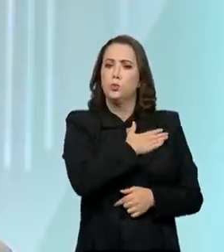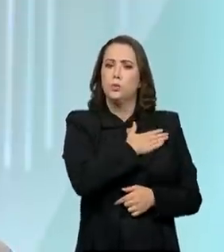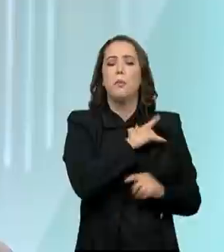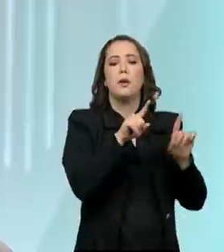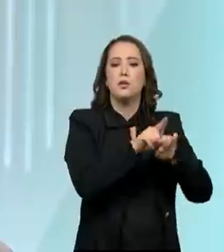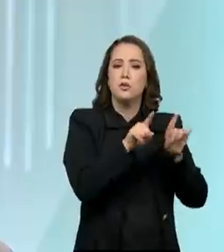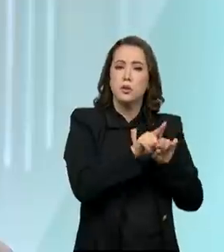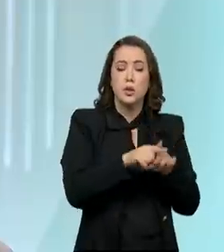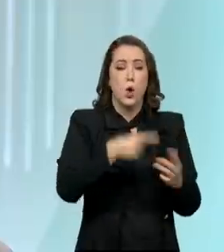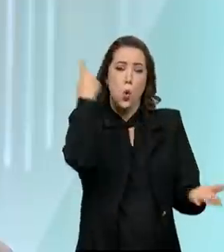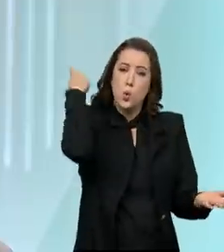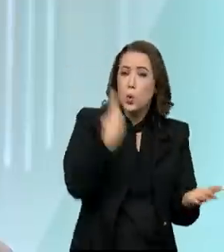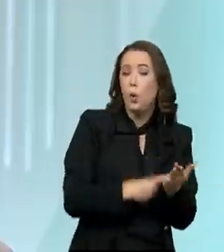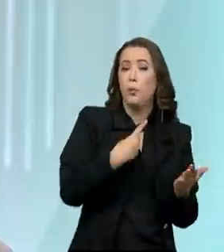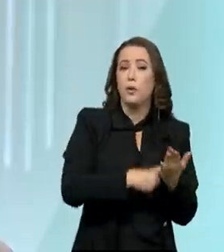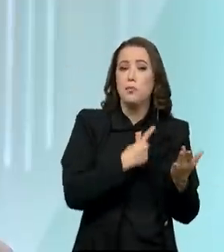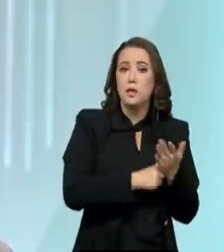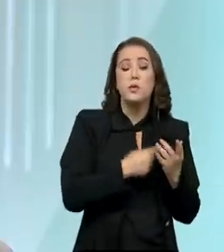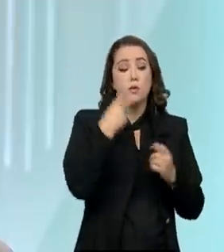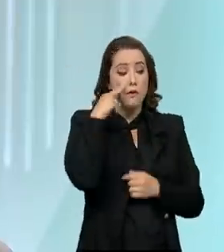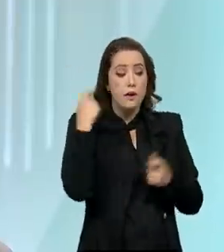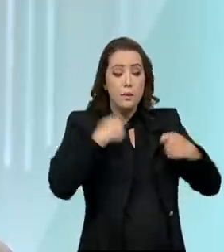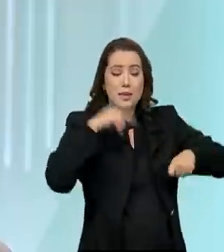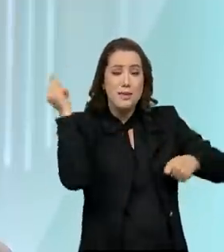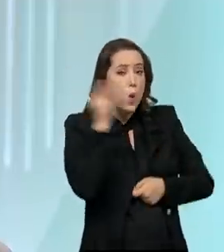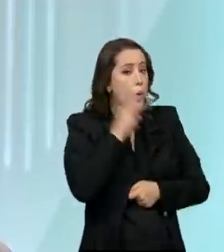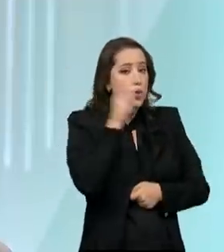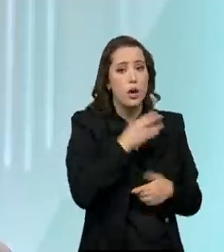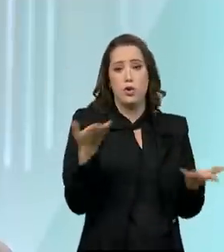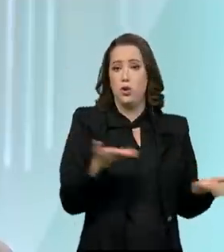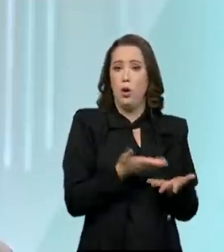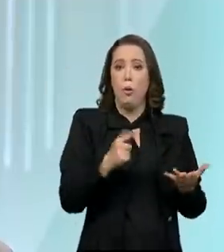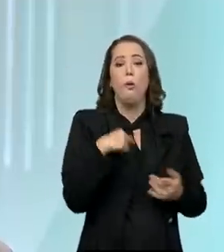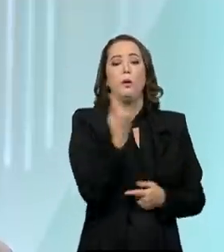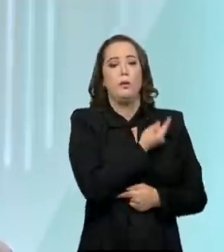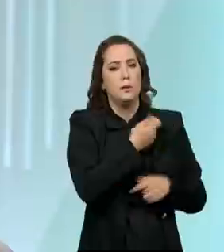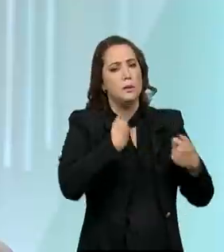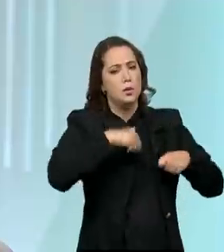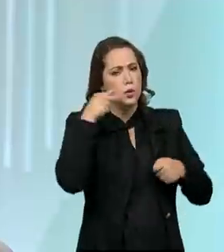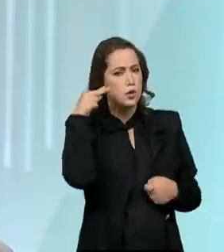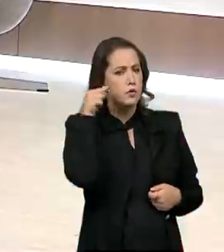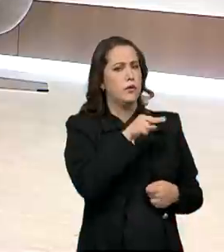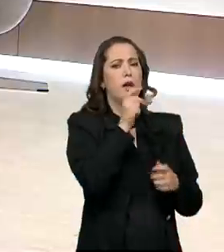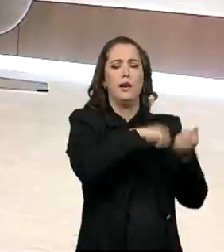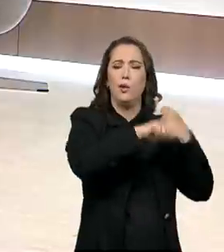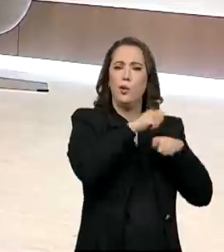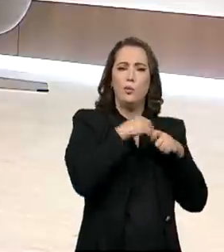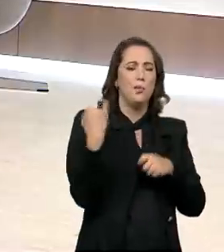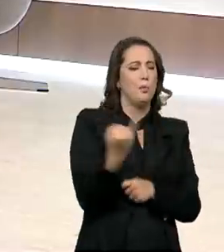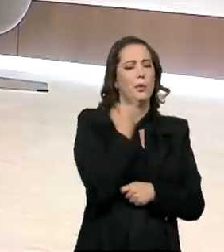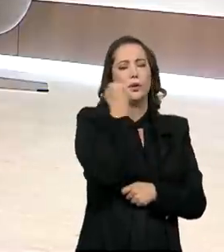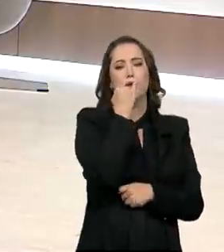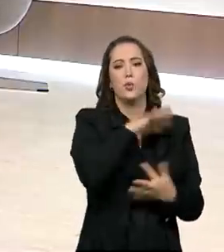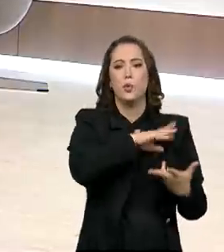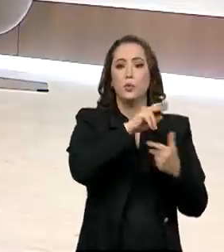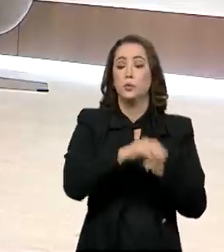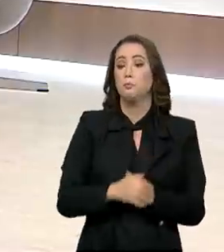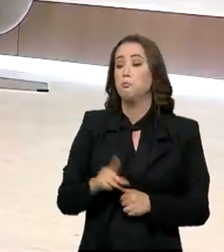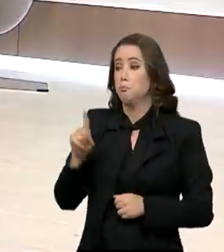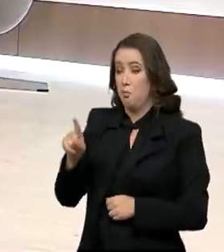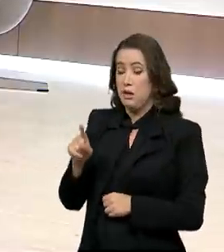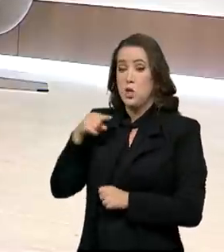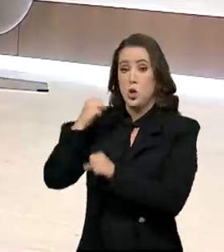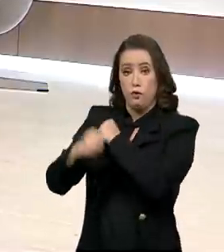senso de urgência, que foi difícil, sendo, mas na parte econômica, a gente é um exemplo a nível global. Agora, em 2022, no ano que vem,